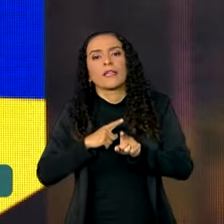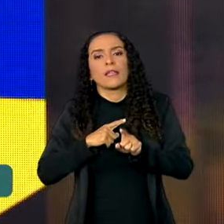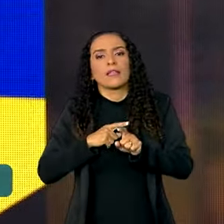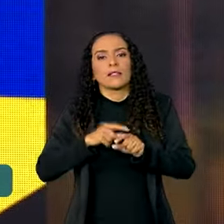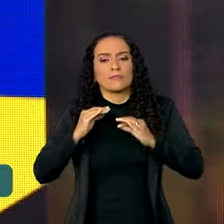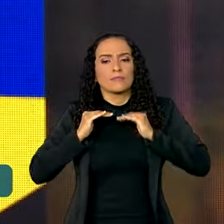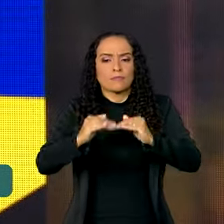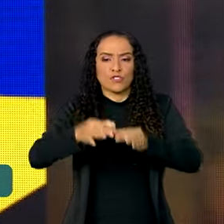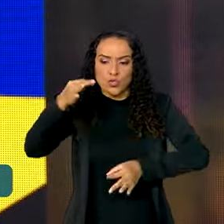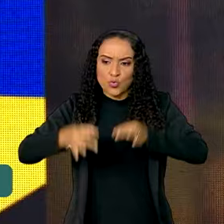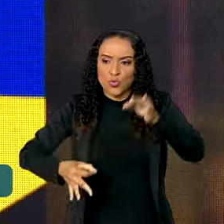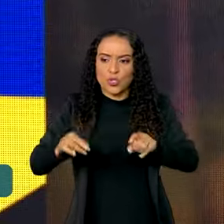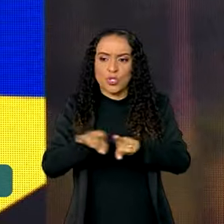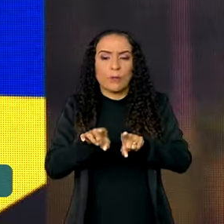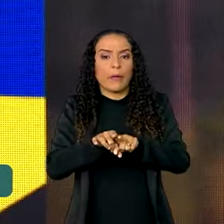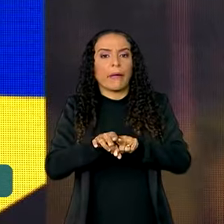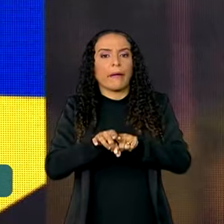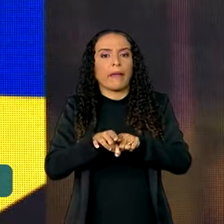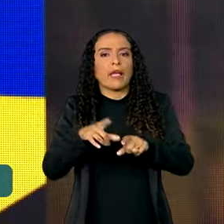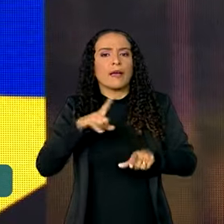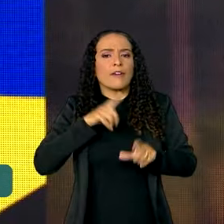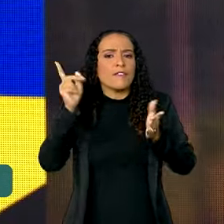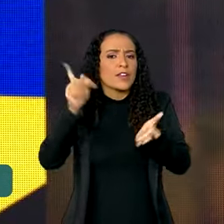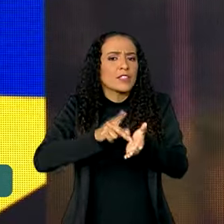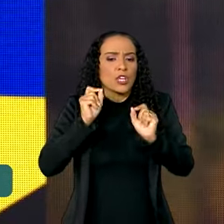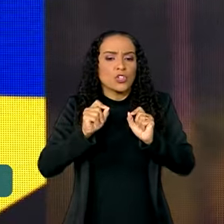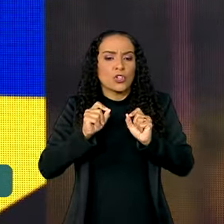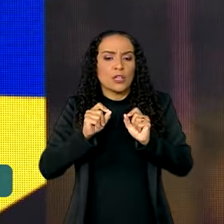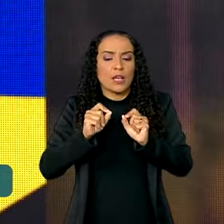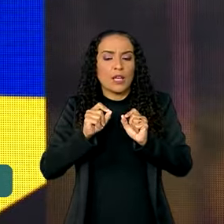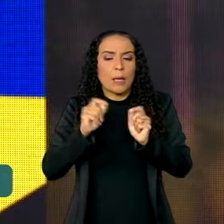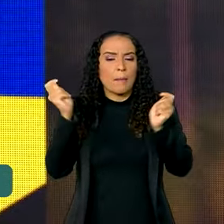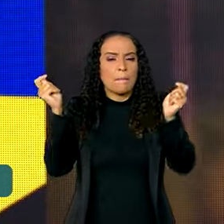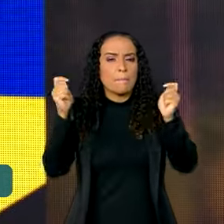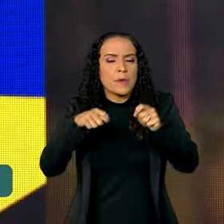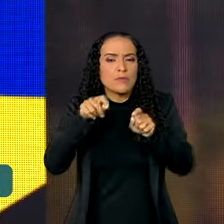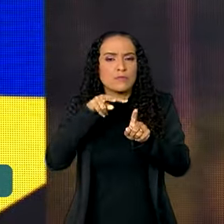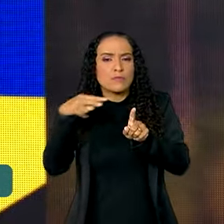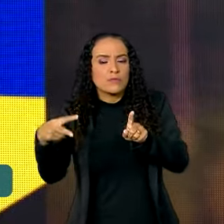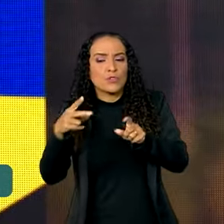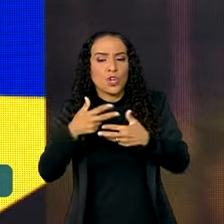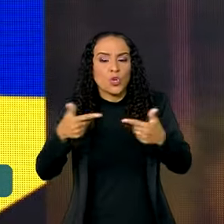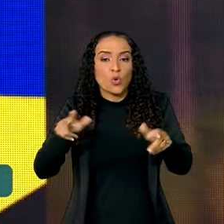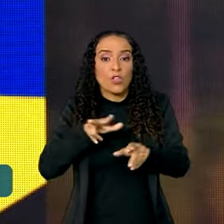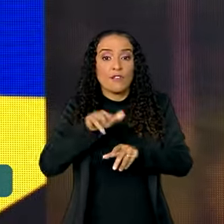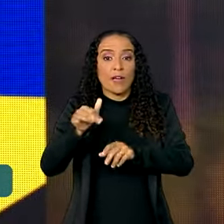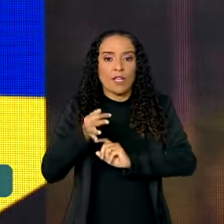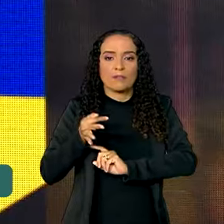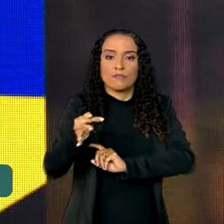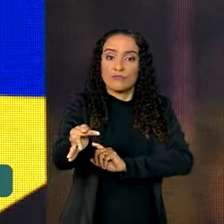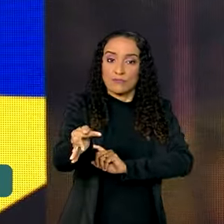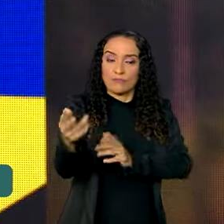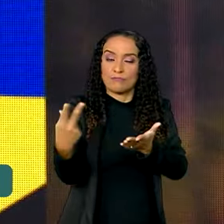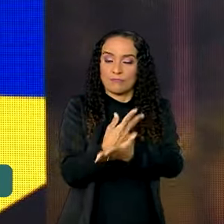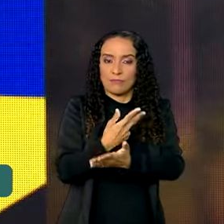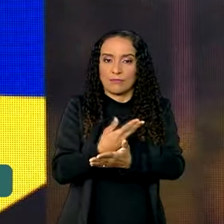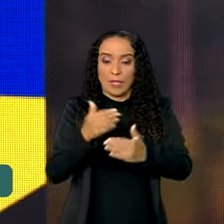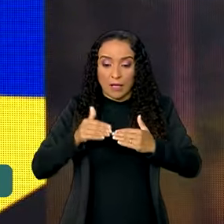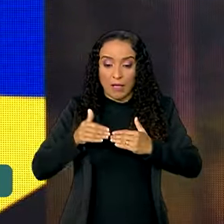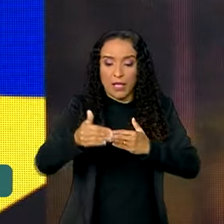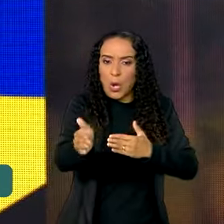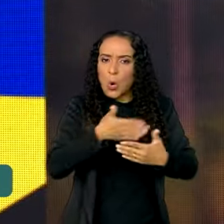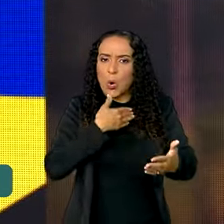jurídica e eu quero ter, na verdade, previsibilidade nas coisas que vão acontecer. Daqui para frente,